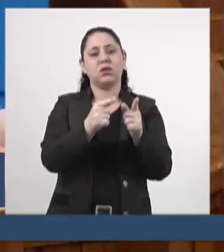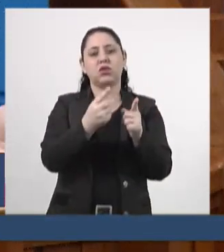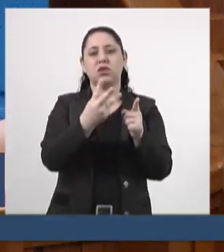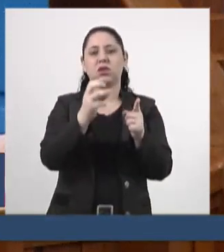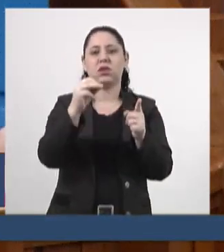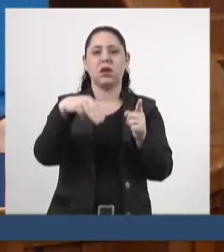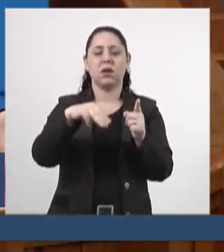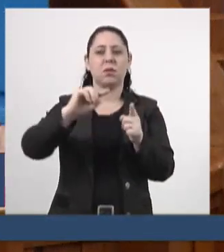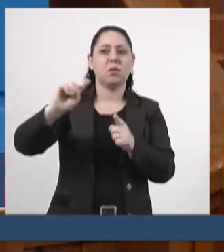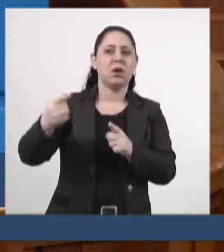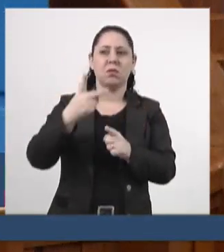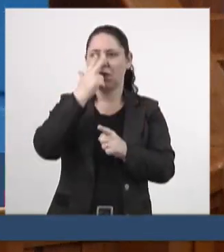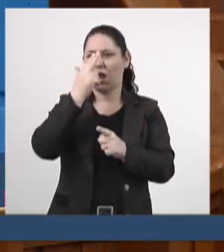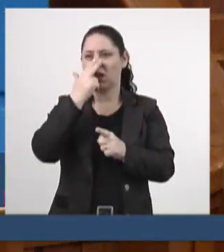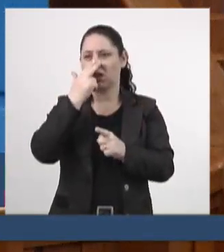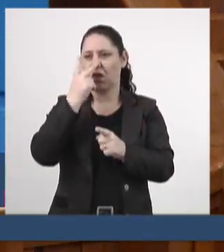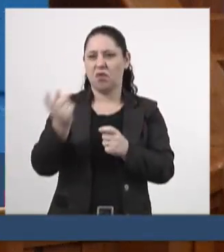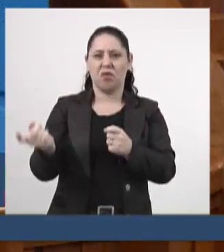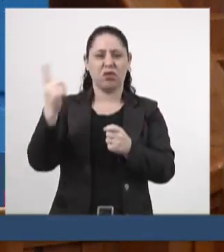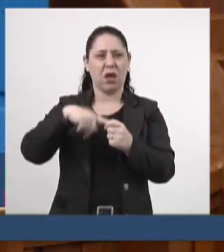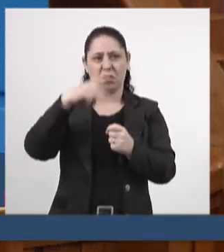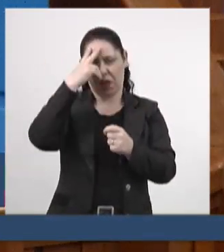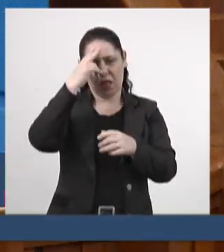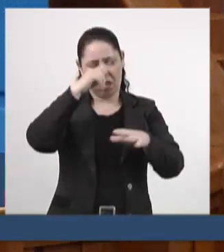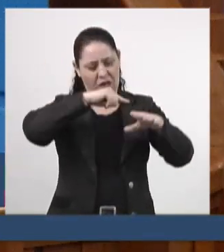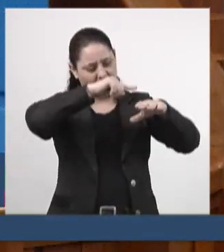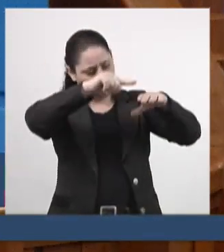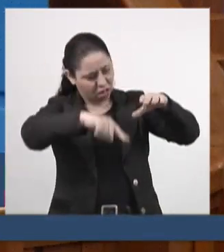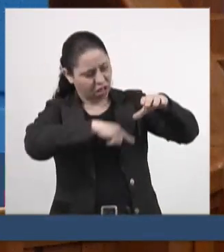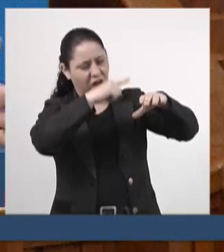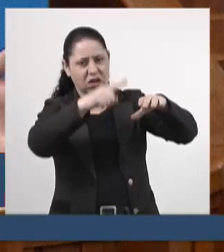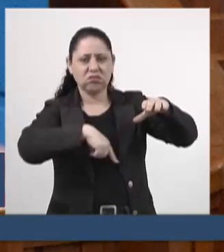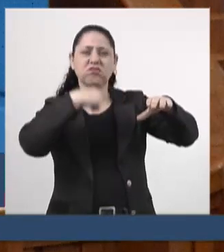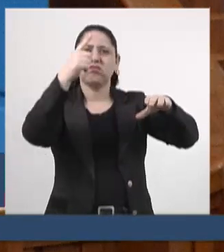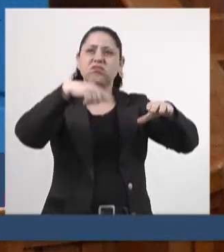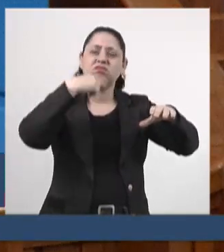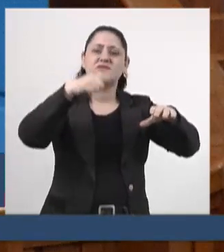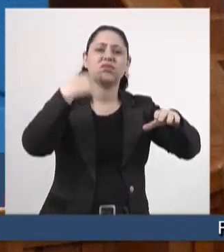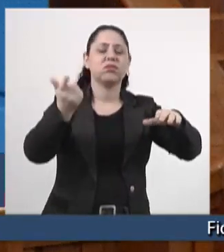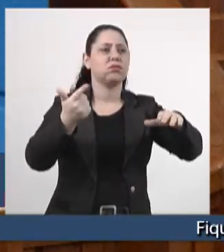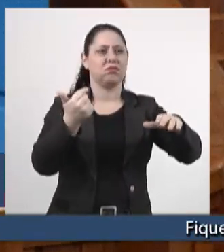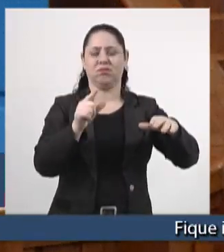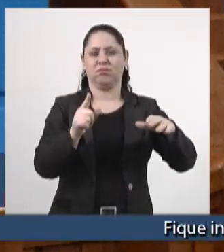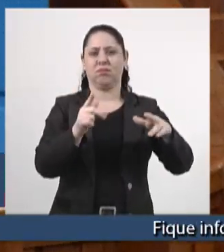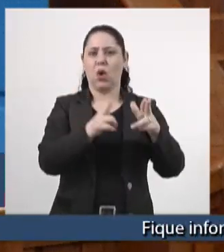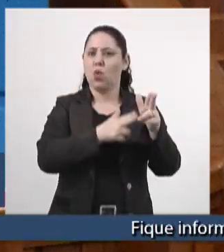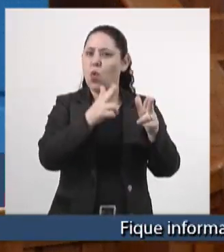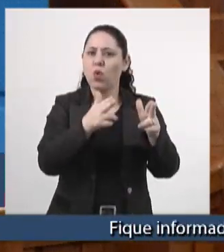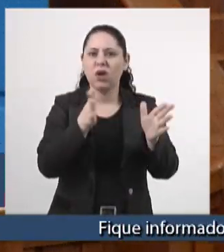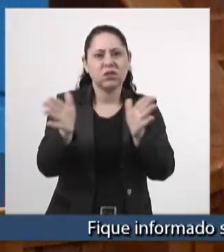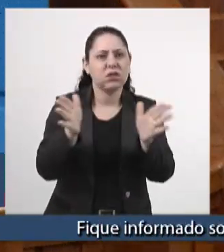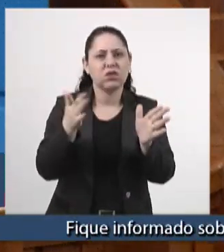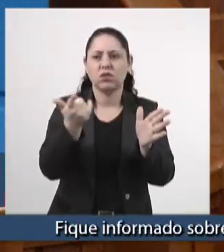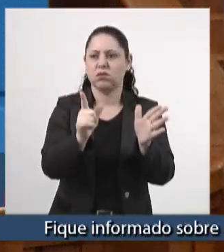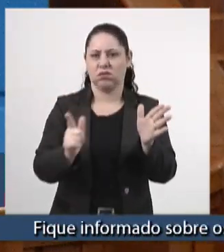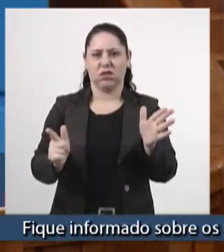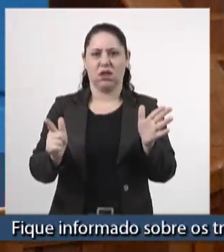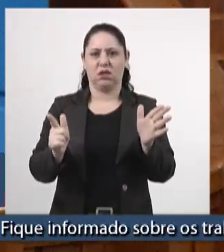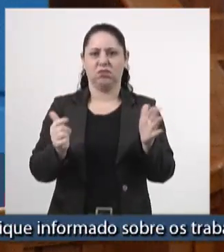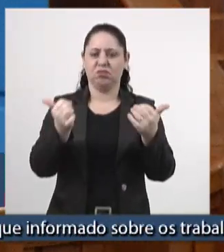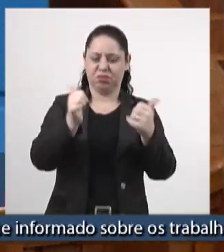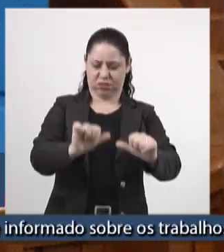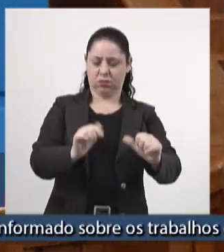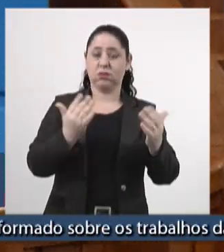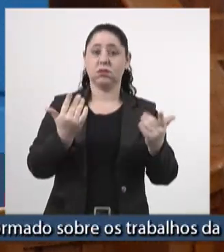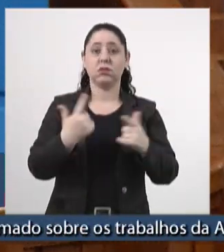a gente está tentando reinventar a roda. Muitas pessoas falam, ah, mas não tem viabilidade a ferrovia. Mas como que não tem viabilidade a ferrovia?